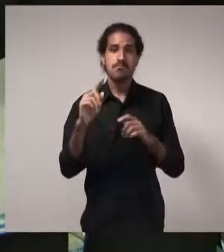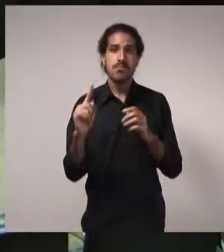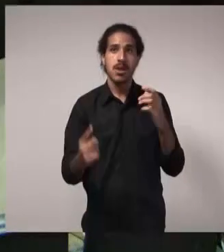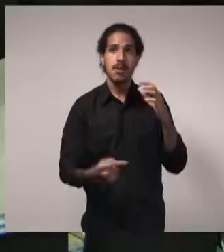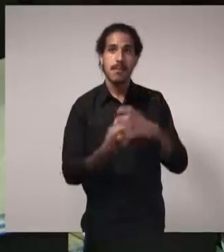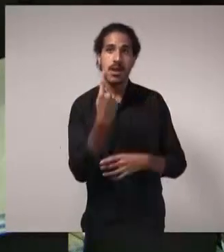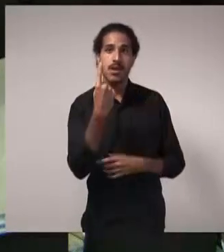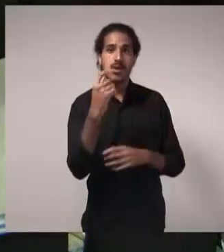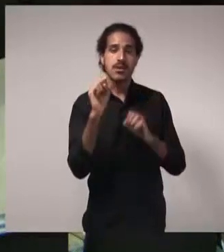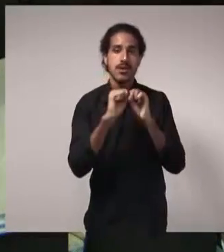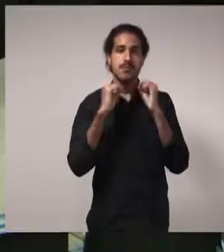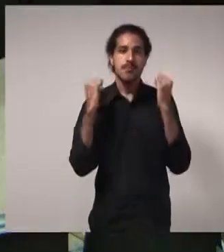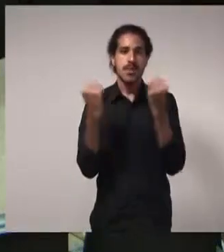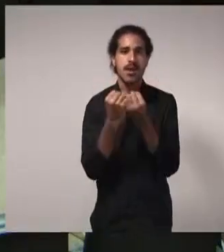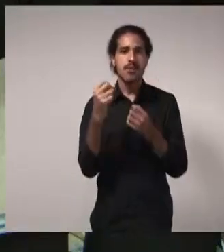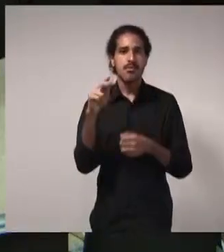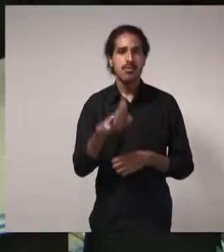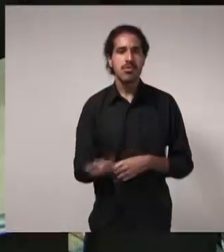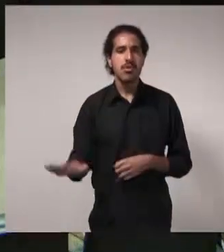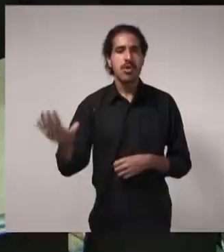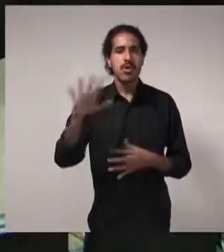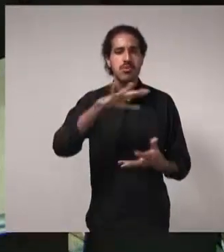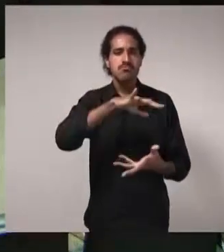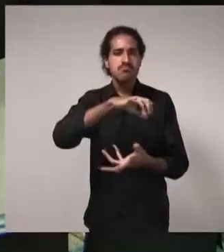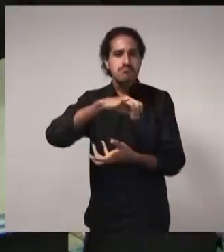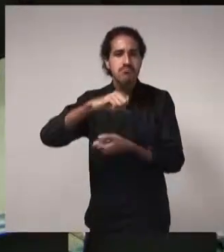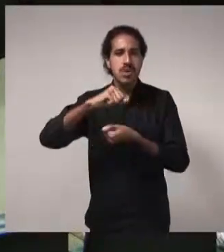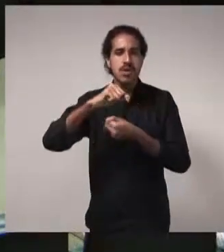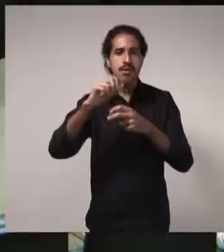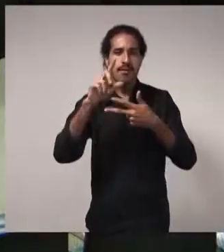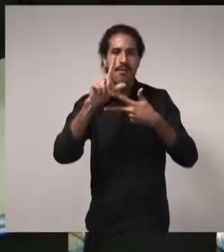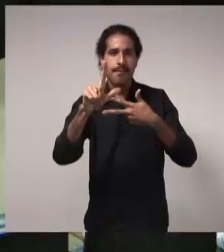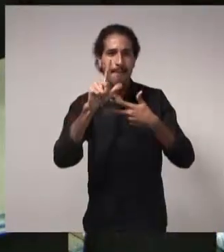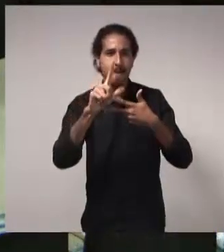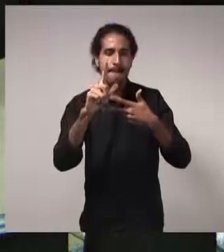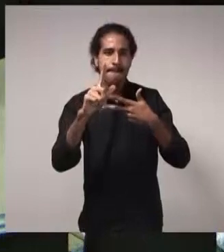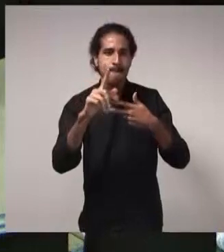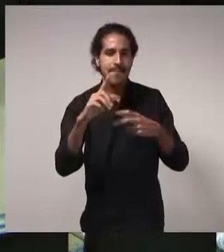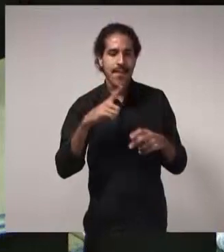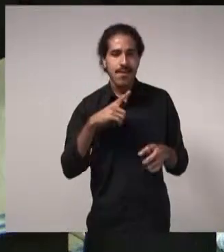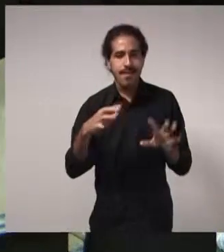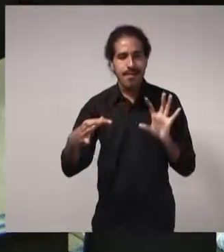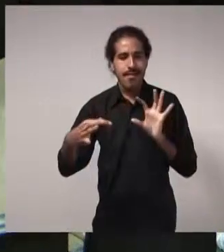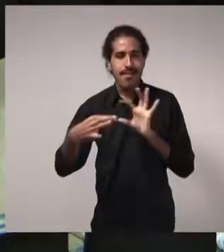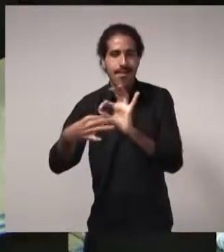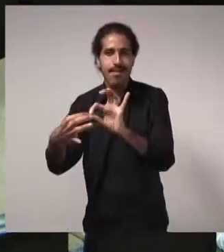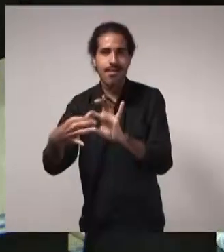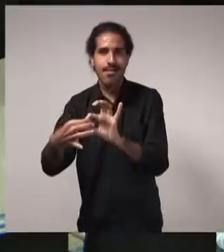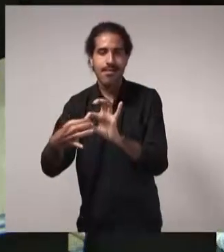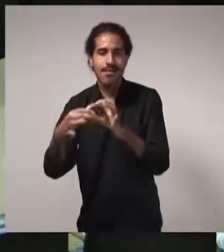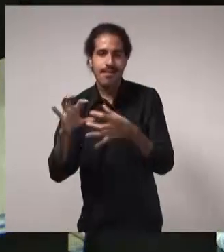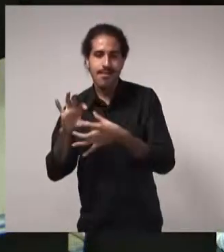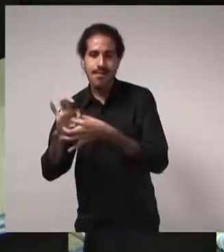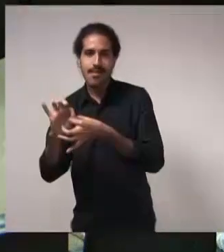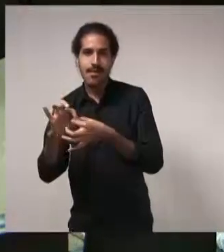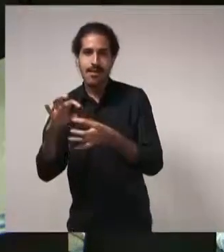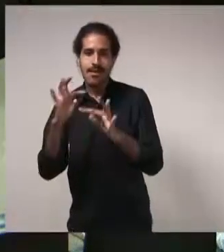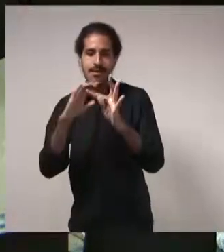de Sustentabilidade do Legislativo, essa parceria com o TCU, a Câmara dos Deputados e o Senado.